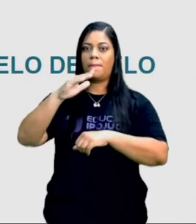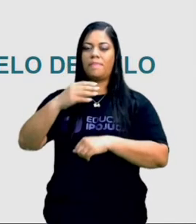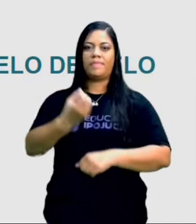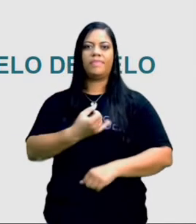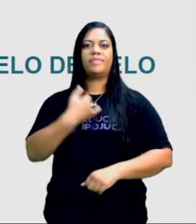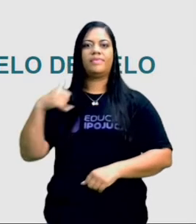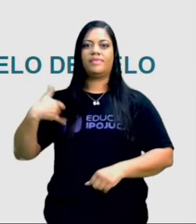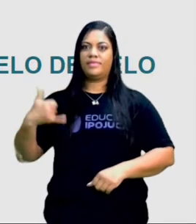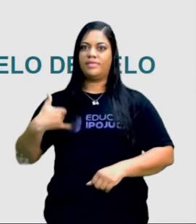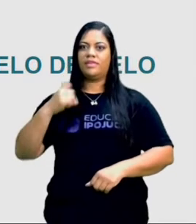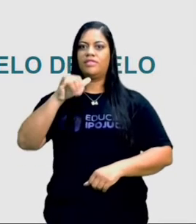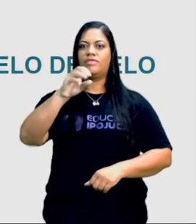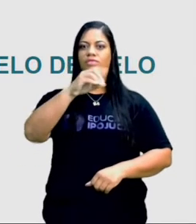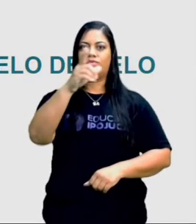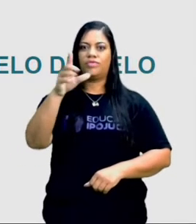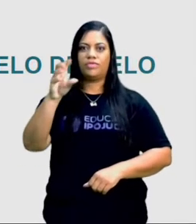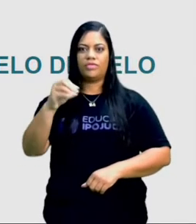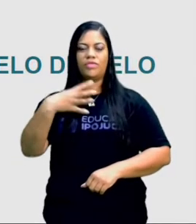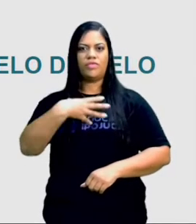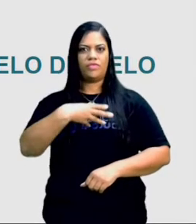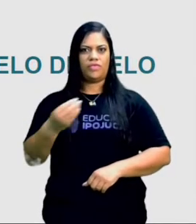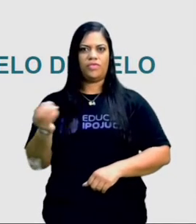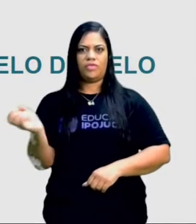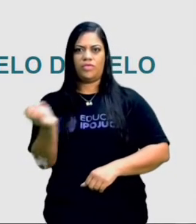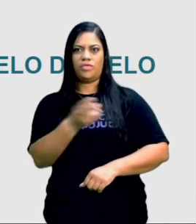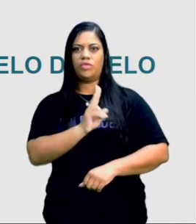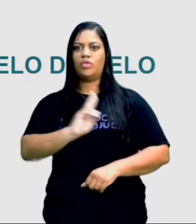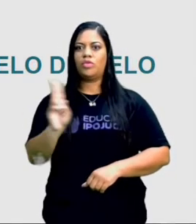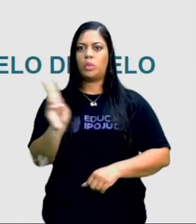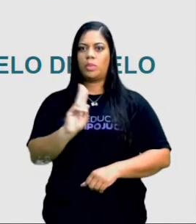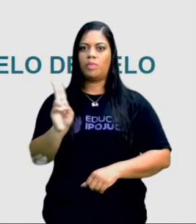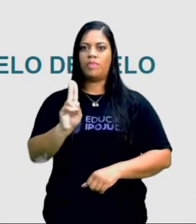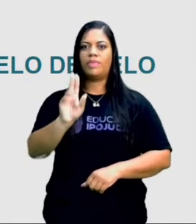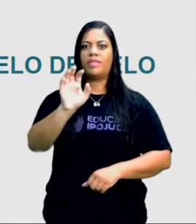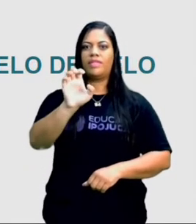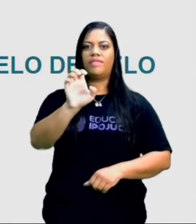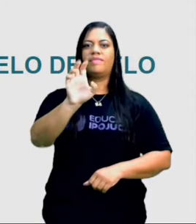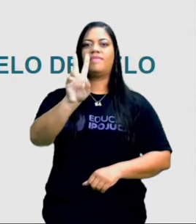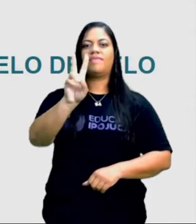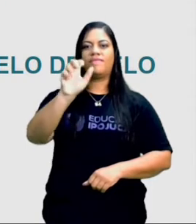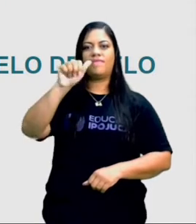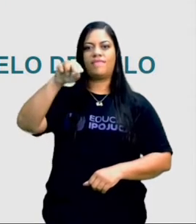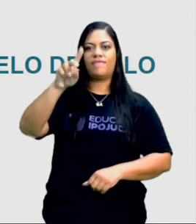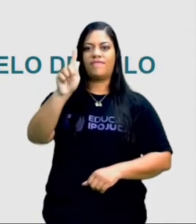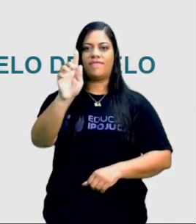Então, o filho mais novo se chamava evangelista.